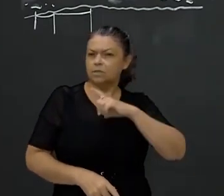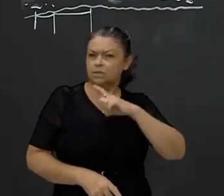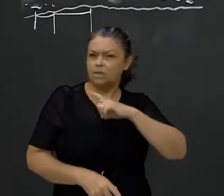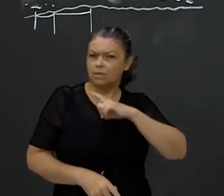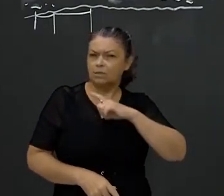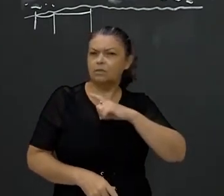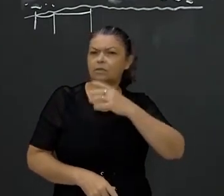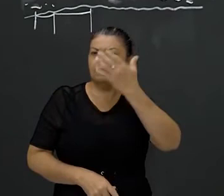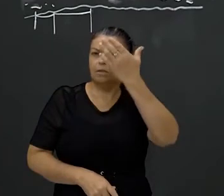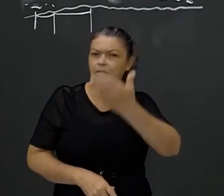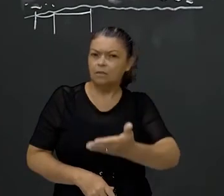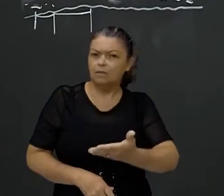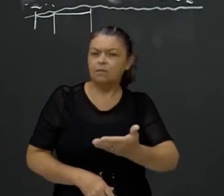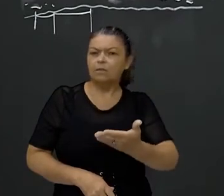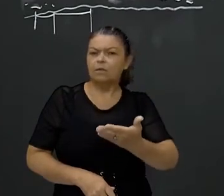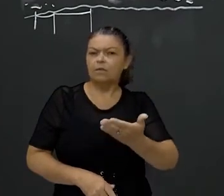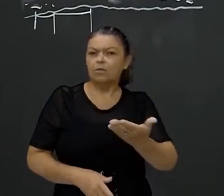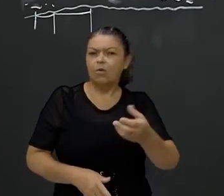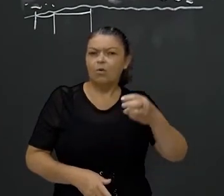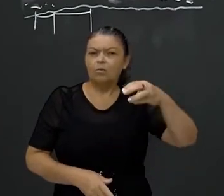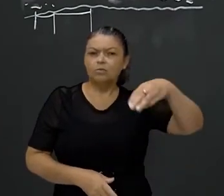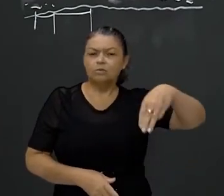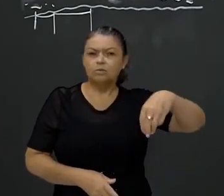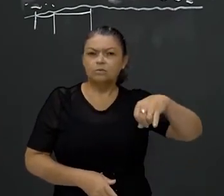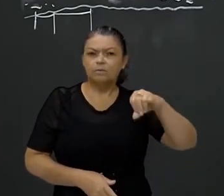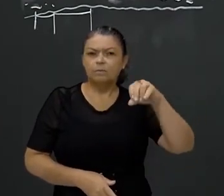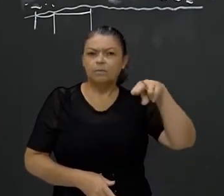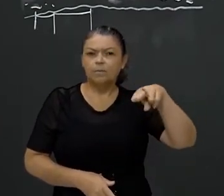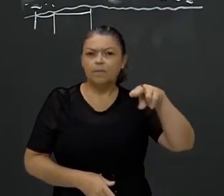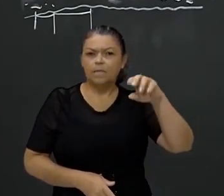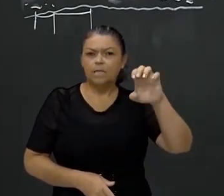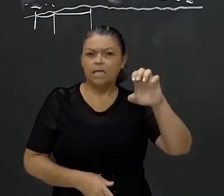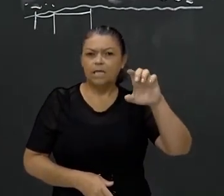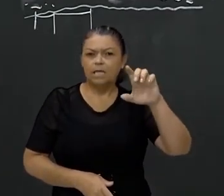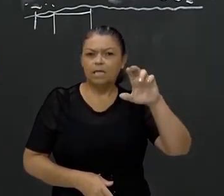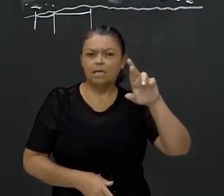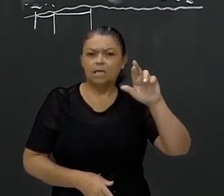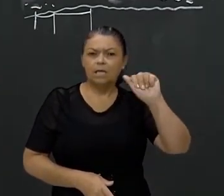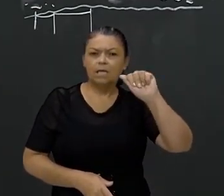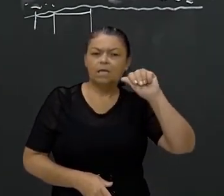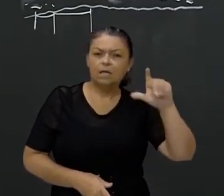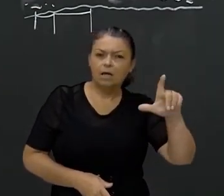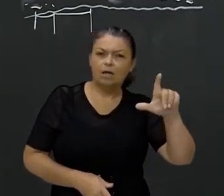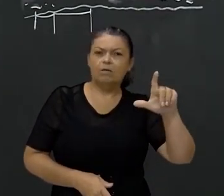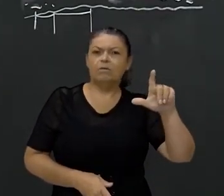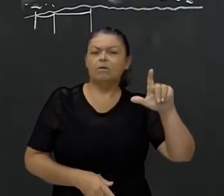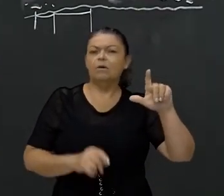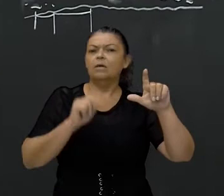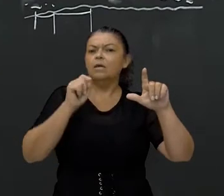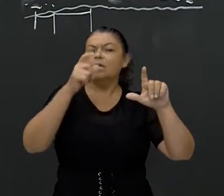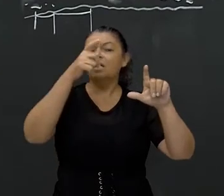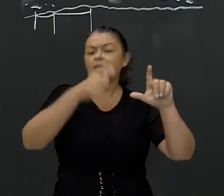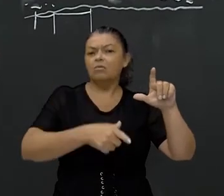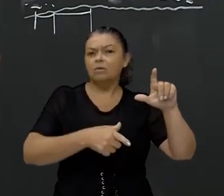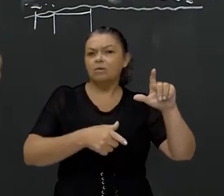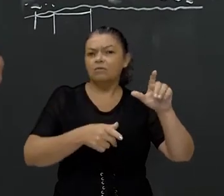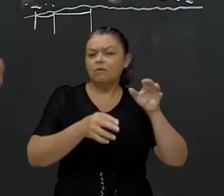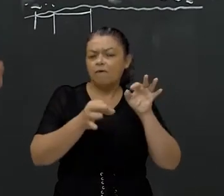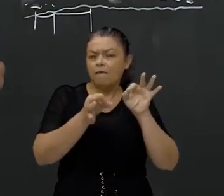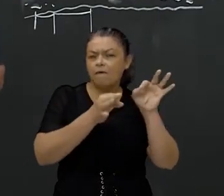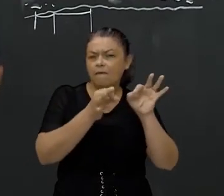aqui, com os seus minerais. Como ela foi formada lentamente, ao longo de muito tempo, Esses minerais, eles ficam